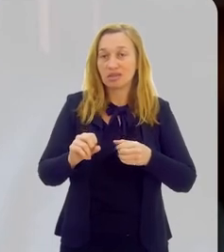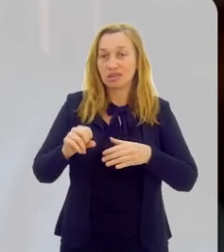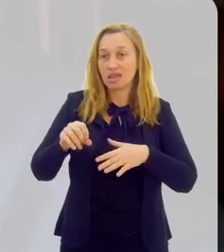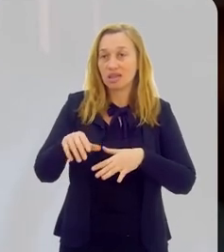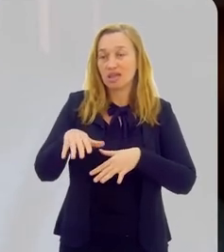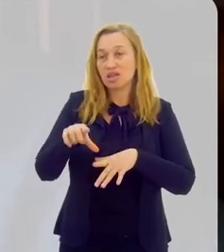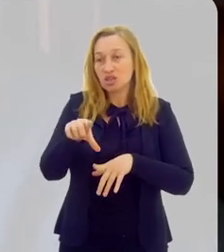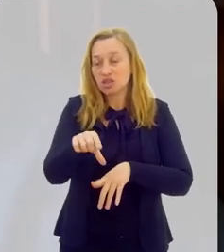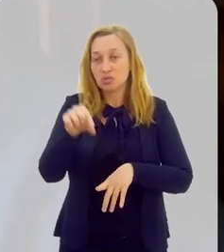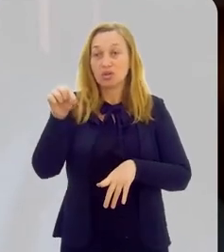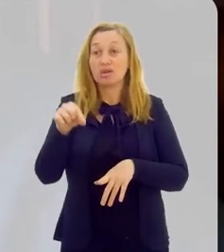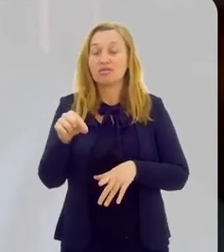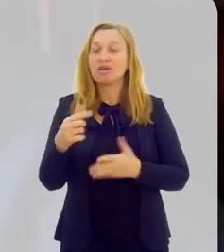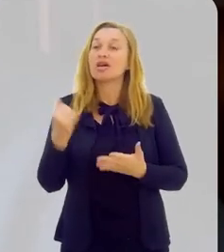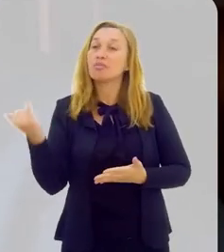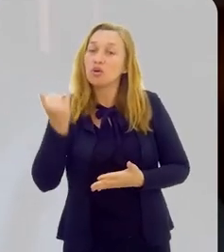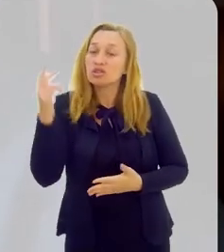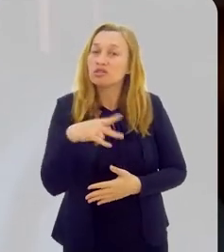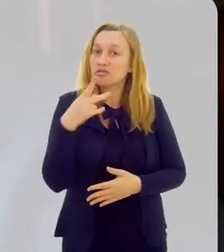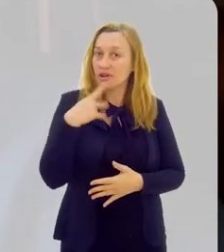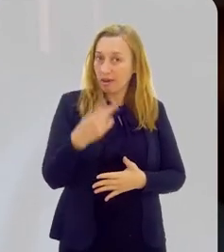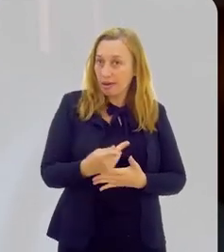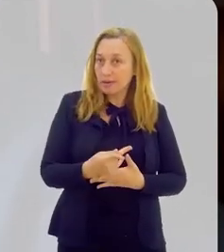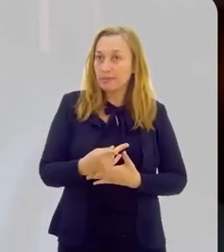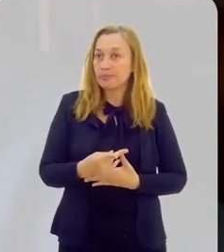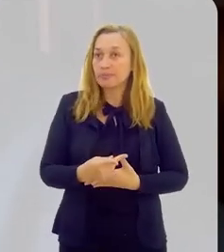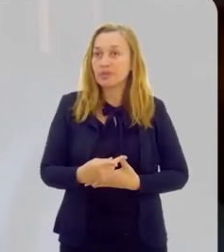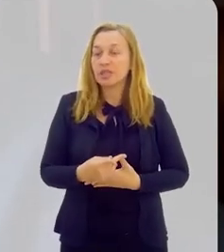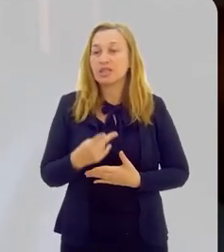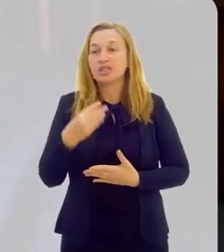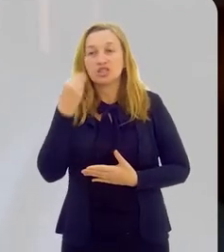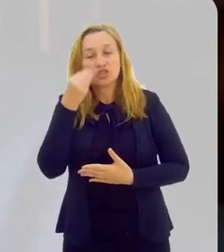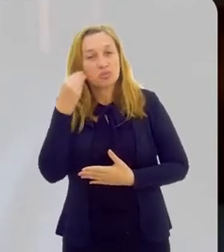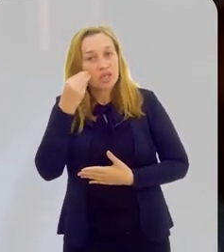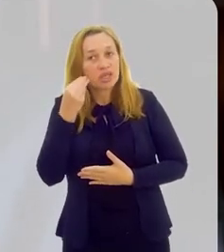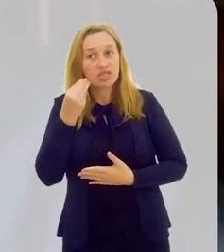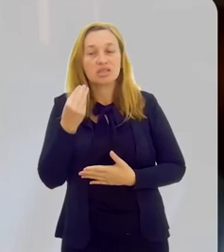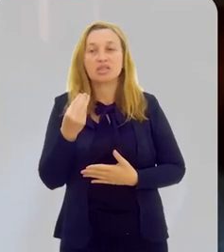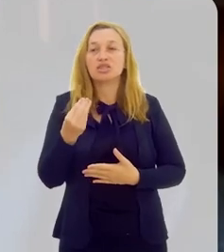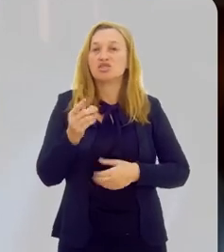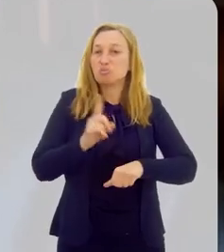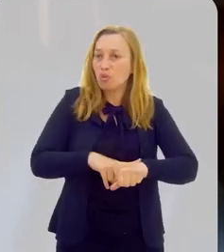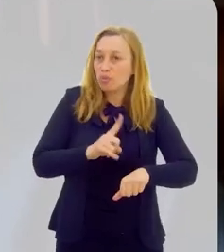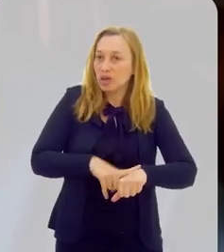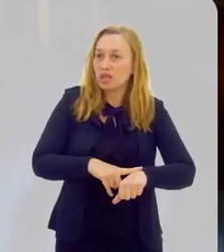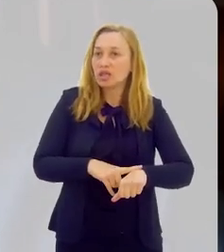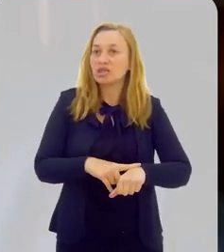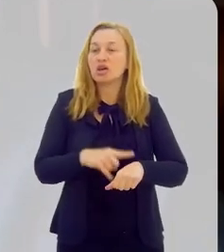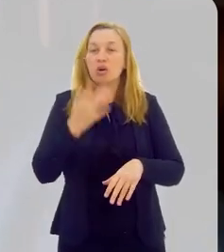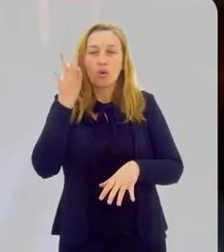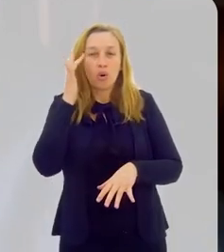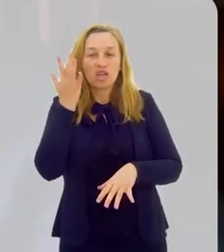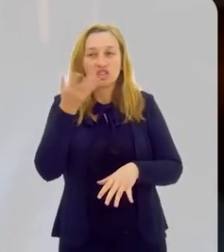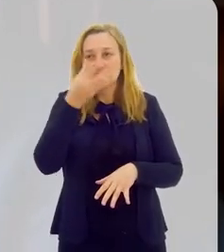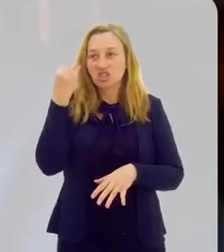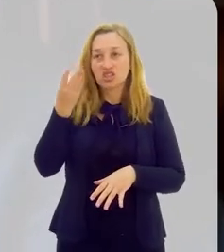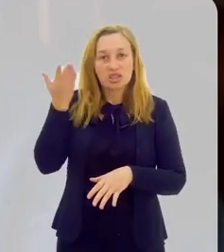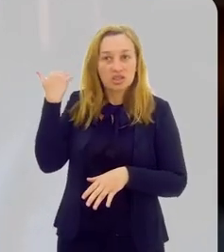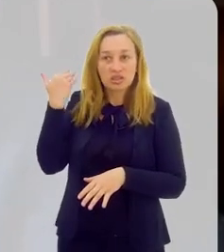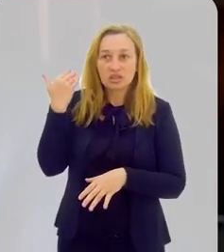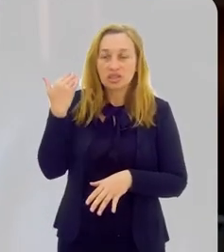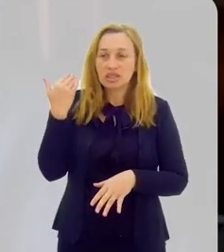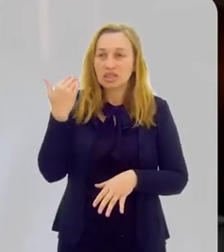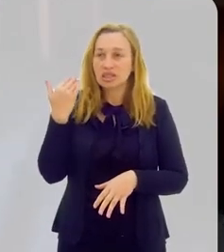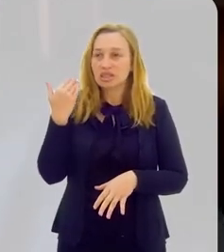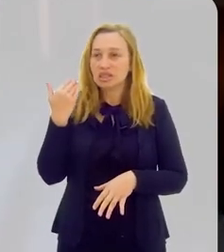é colocada. É importante destacar que vivenciamos um momento, que eu acho que está ficando para